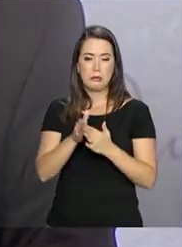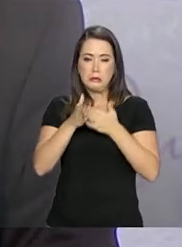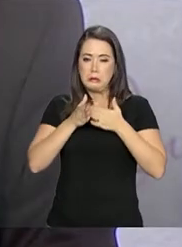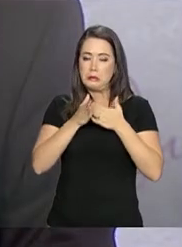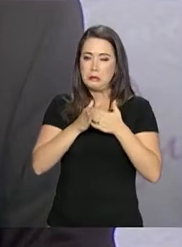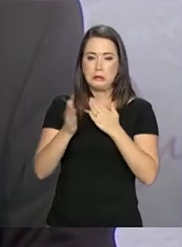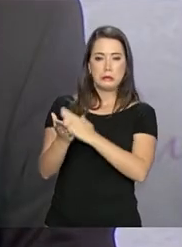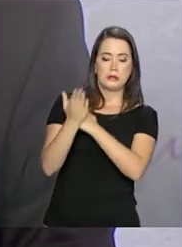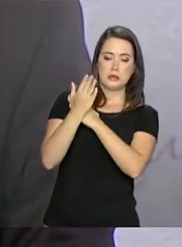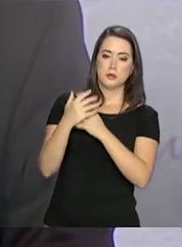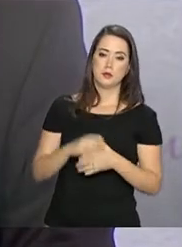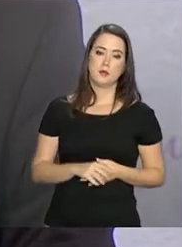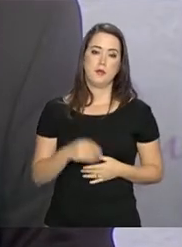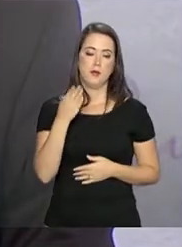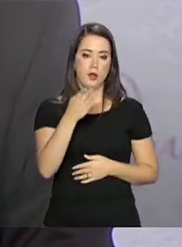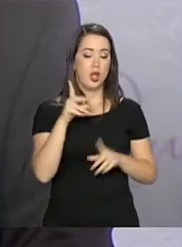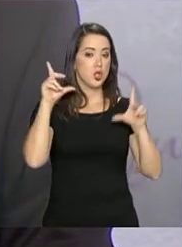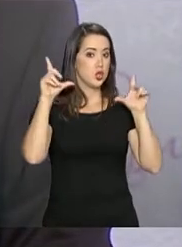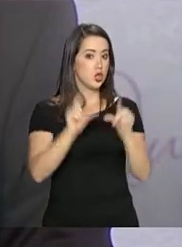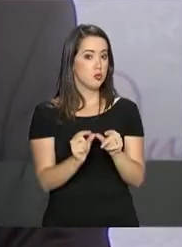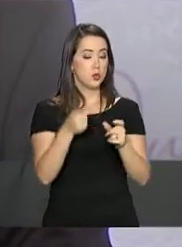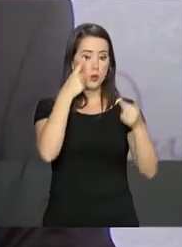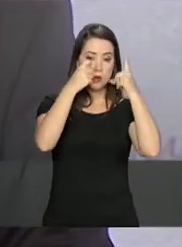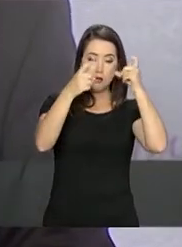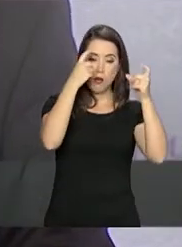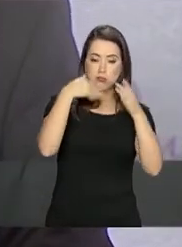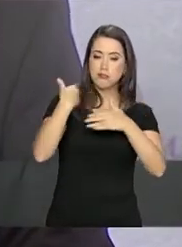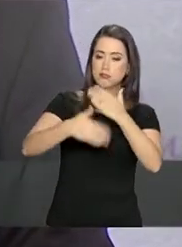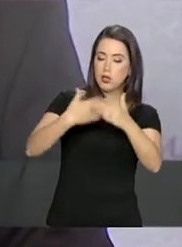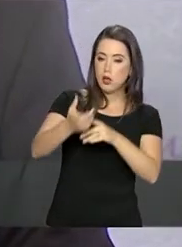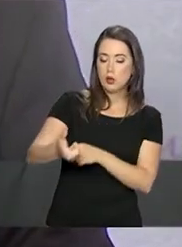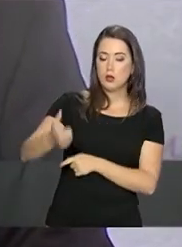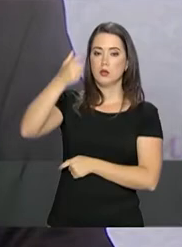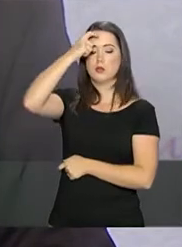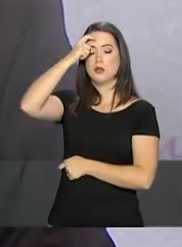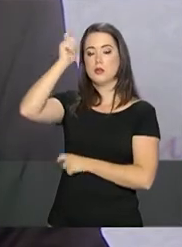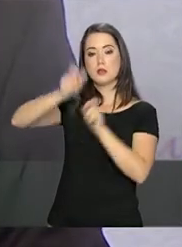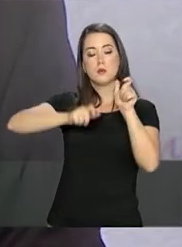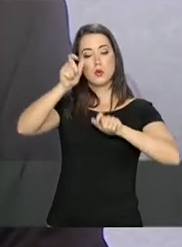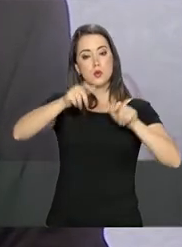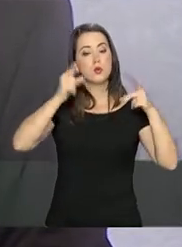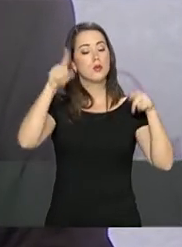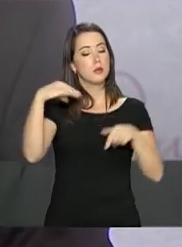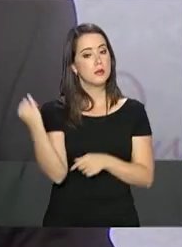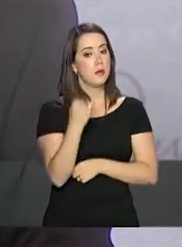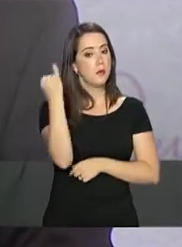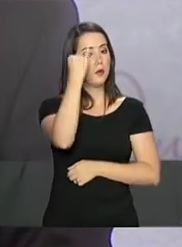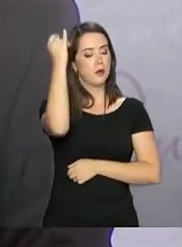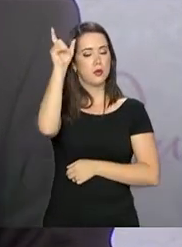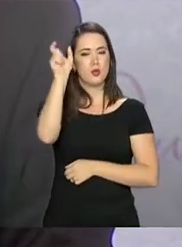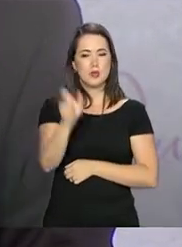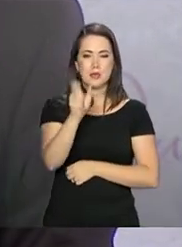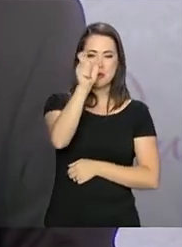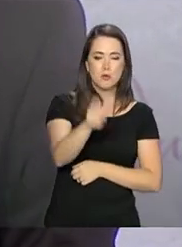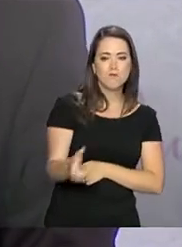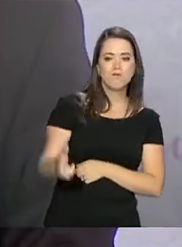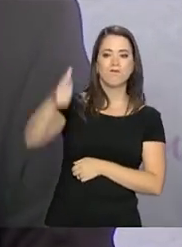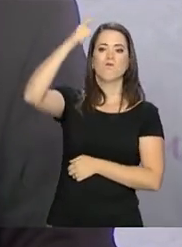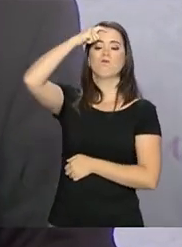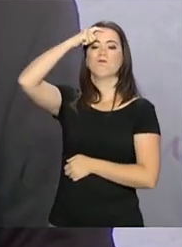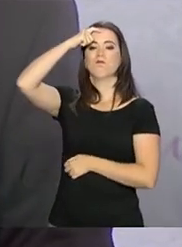A diminuição da violência passa necessariamente pela conscientização das pessoas. É fundamental que as pessoas se